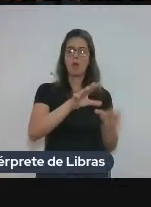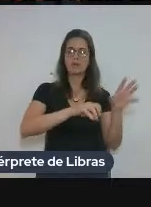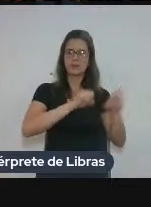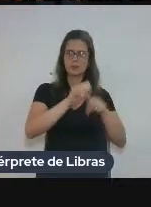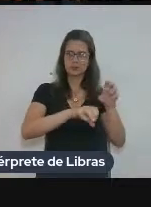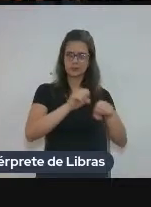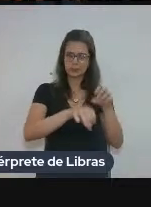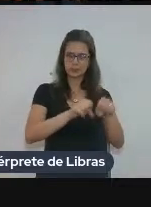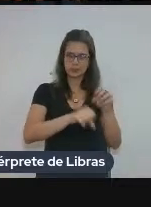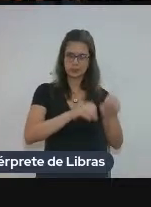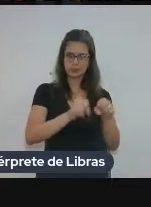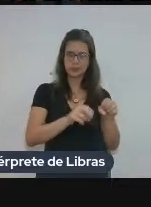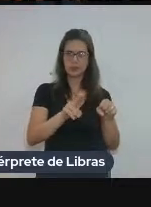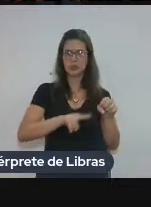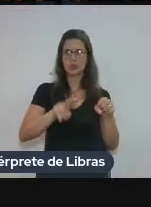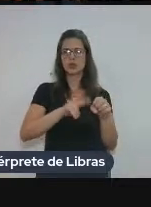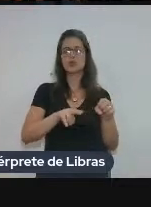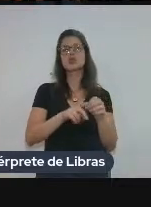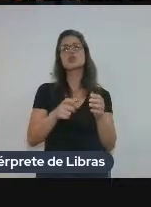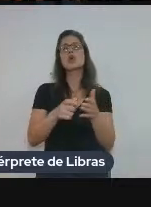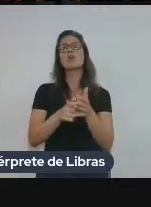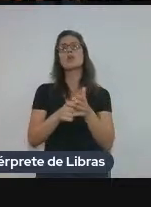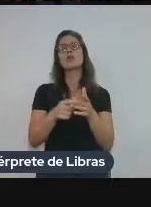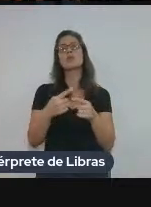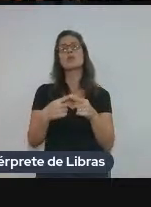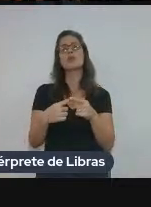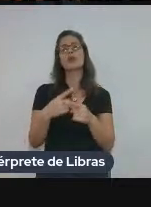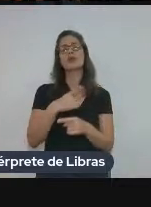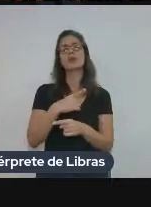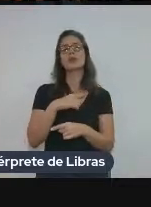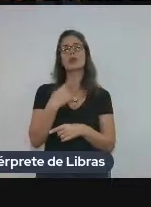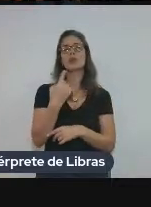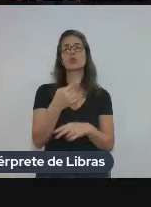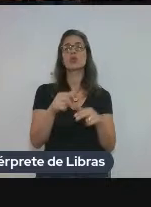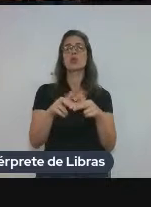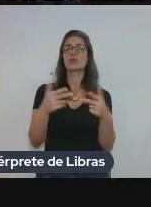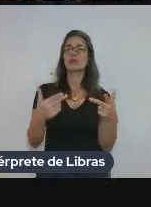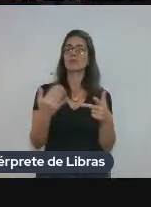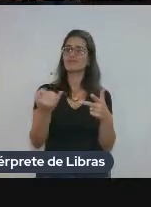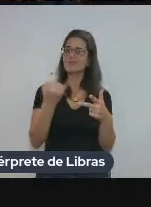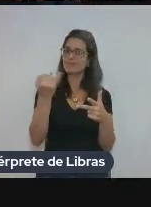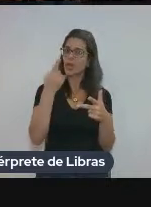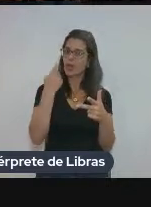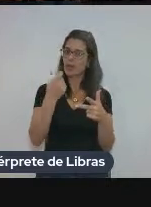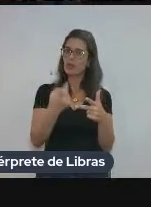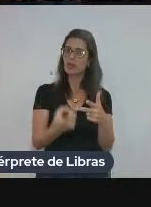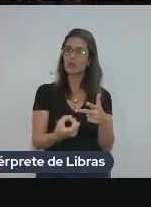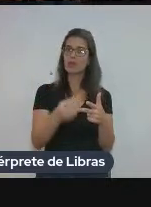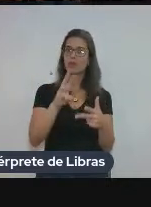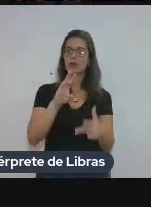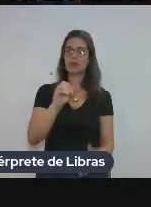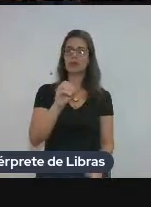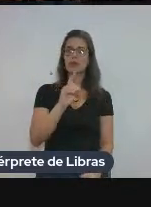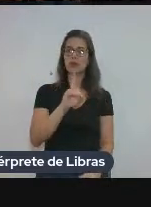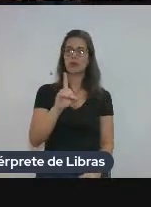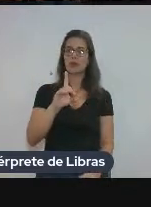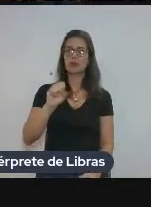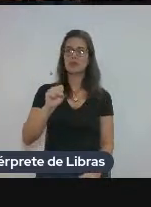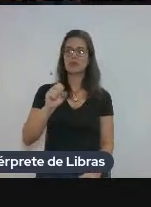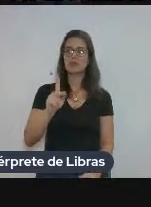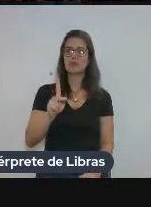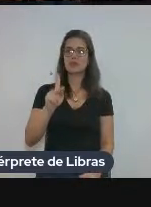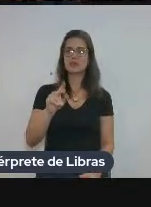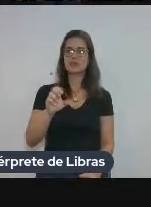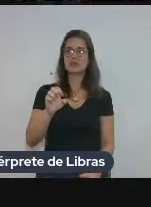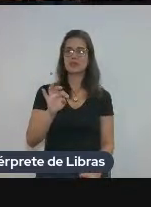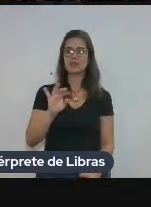E a gente escolheu esse programa porque ele tem uma ferramenta muito interessante, que é o Word Sketches. que